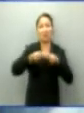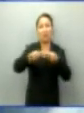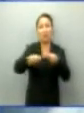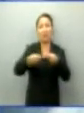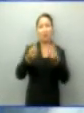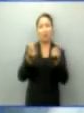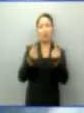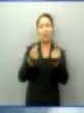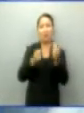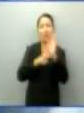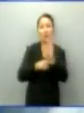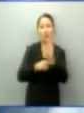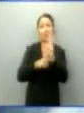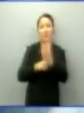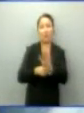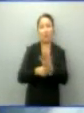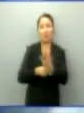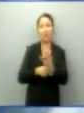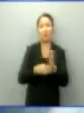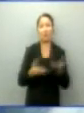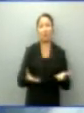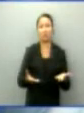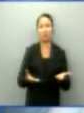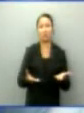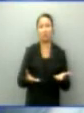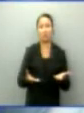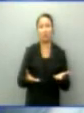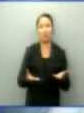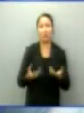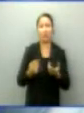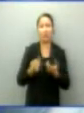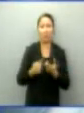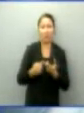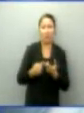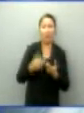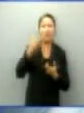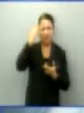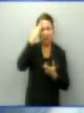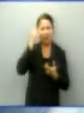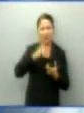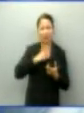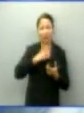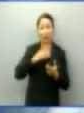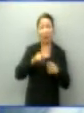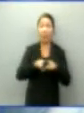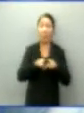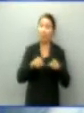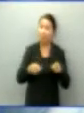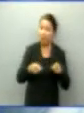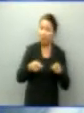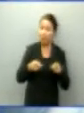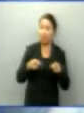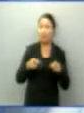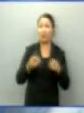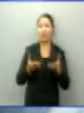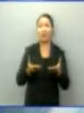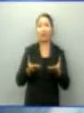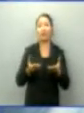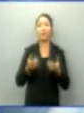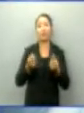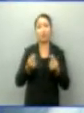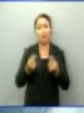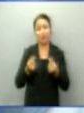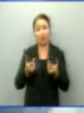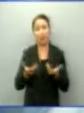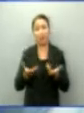candidaturas, nós posicionamos aqui só no contra. Acreditamos que o processo tem que ser igualitário. Esses investimentos são